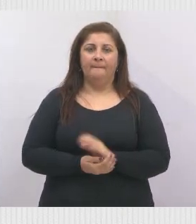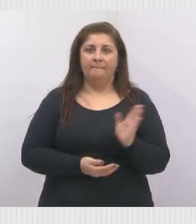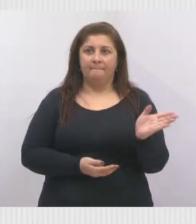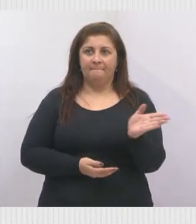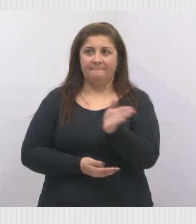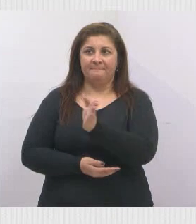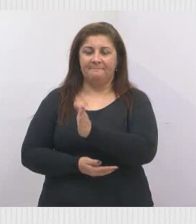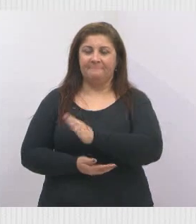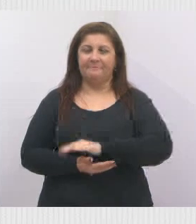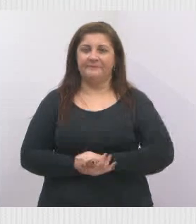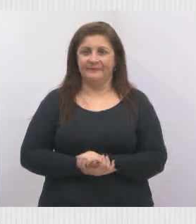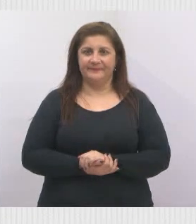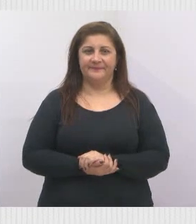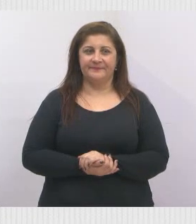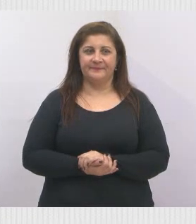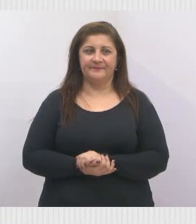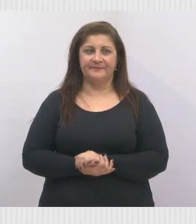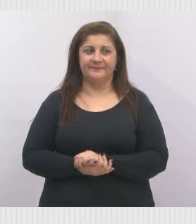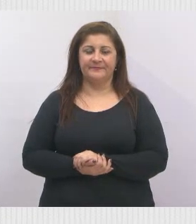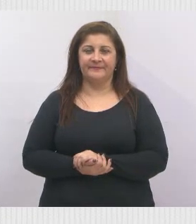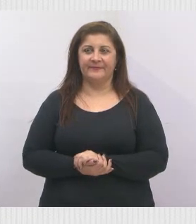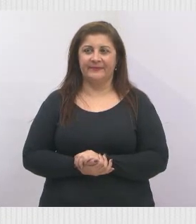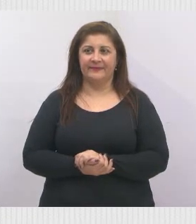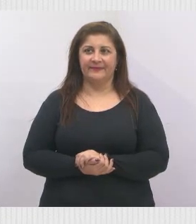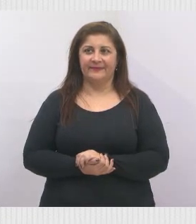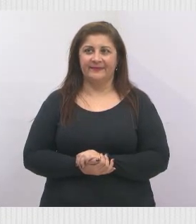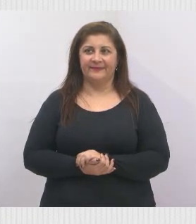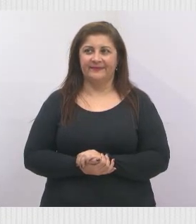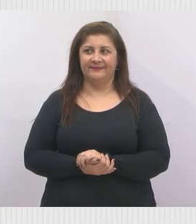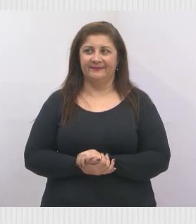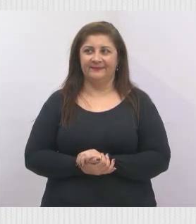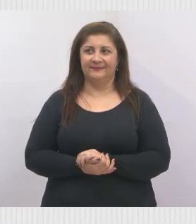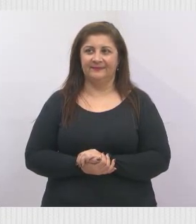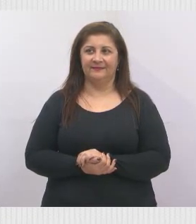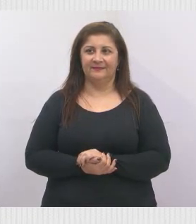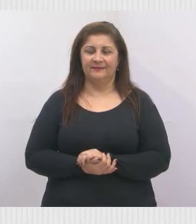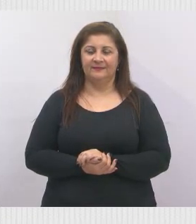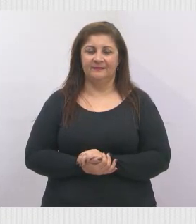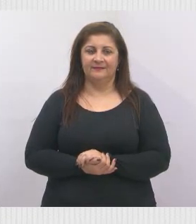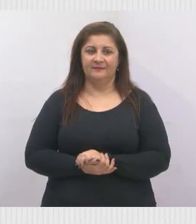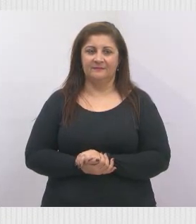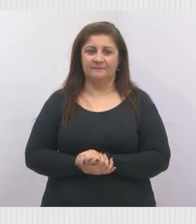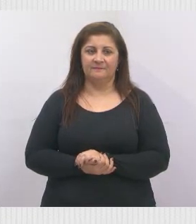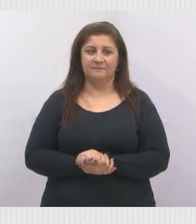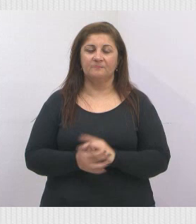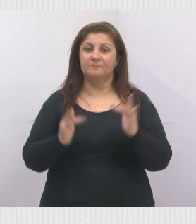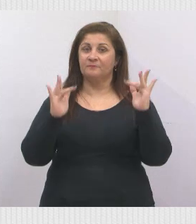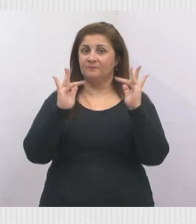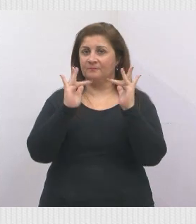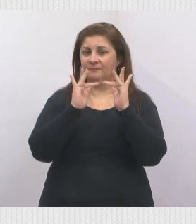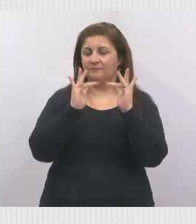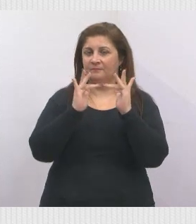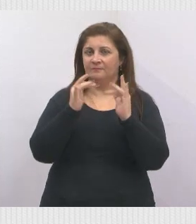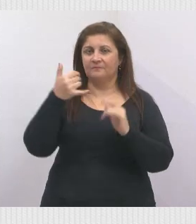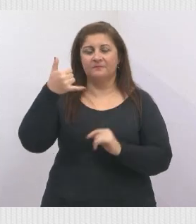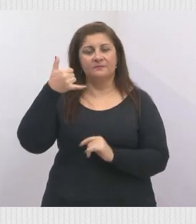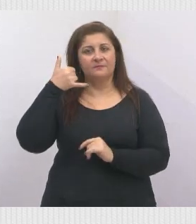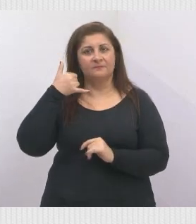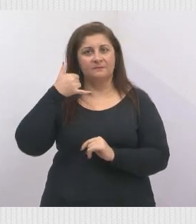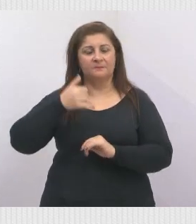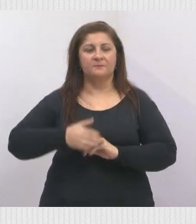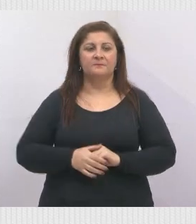Pode voltar para mim? Aí, está o contato do meu gabinete, nosso telefone,